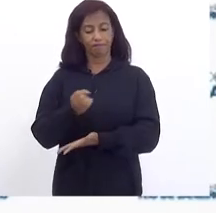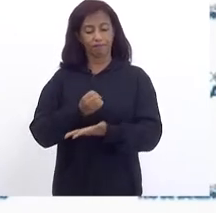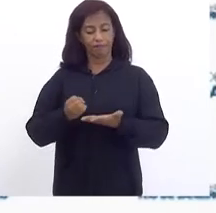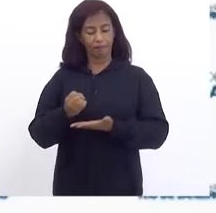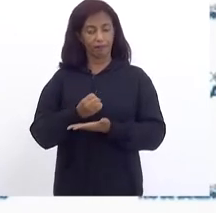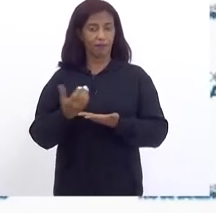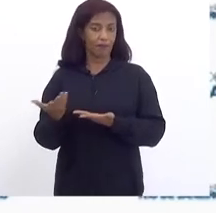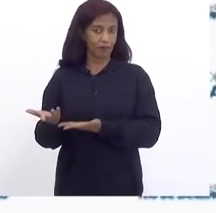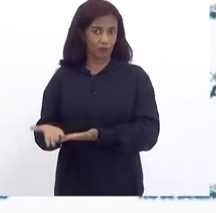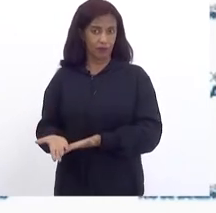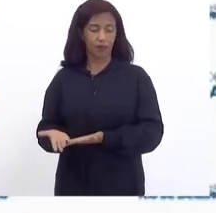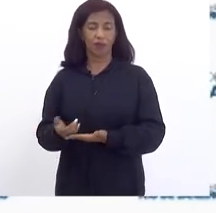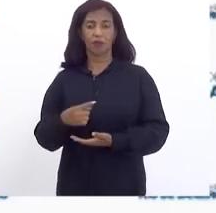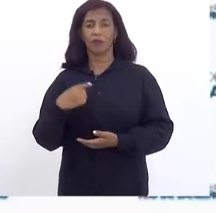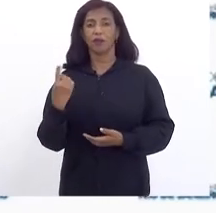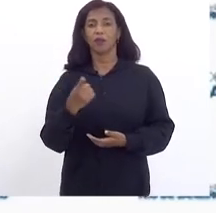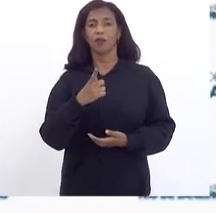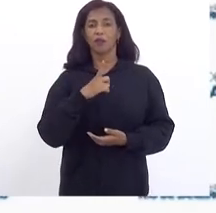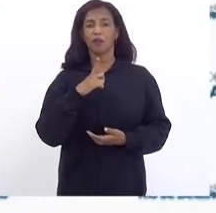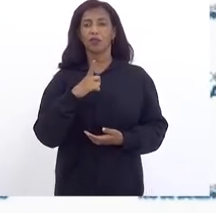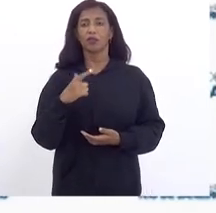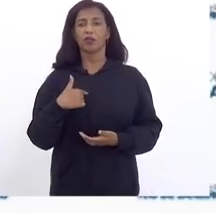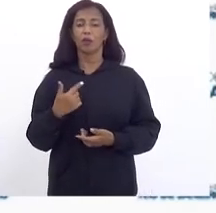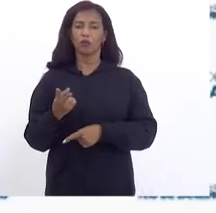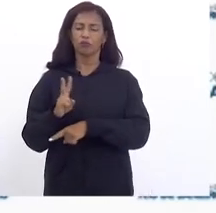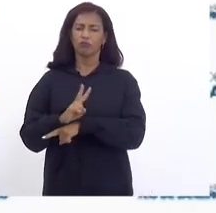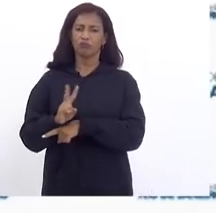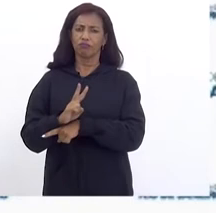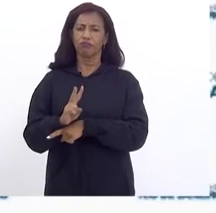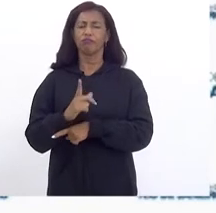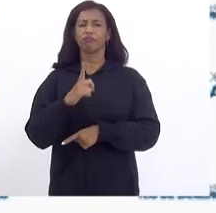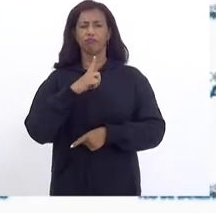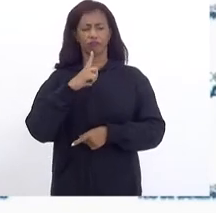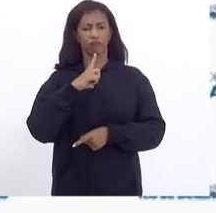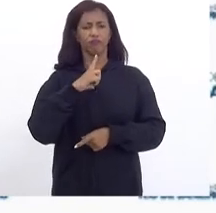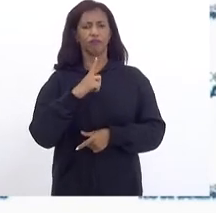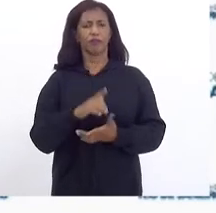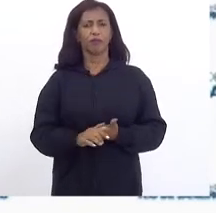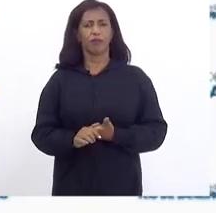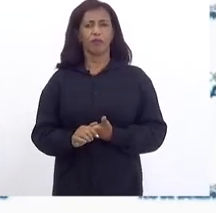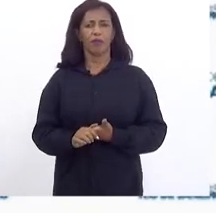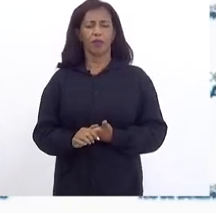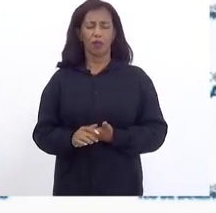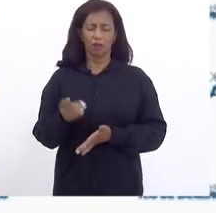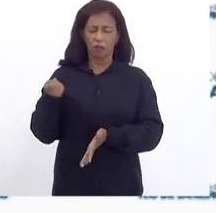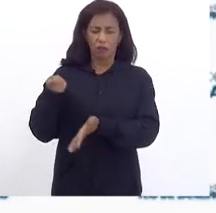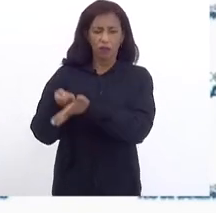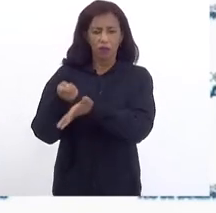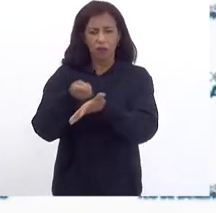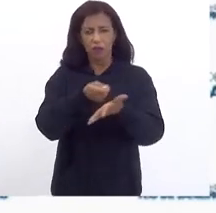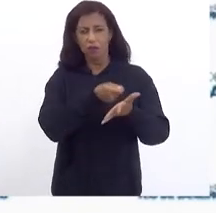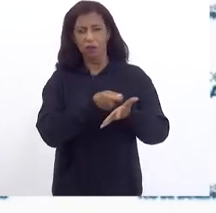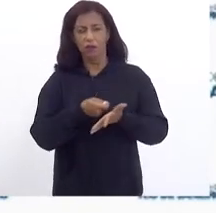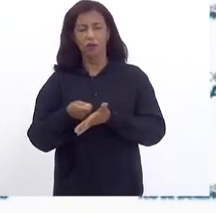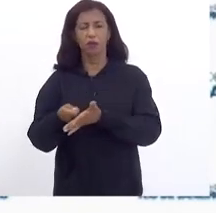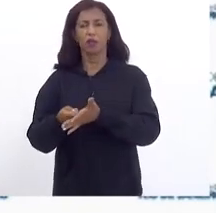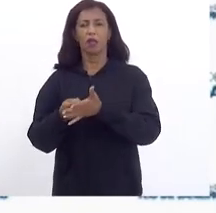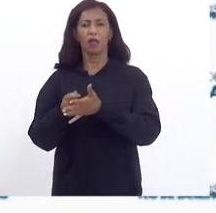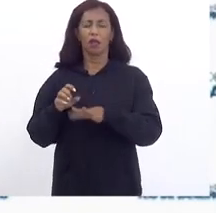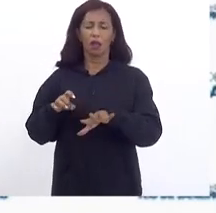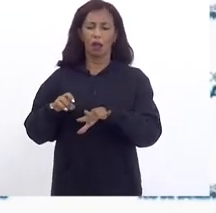refit É isso Nós temos Obviamente Fiscalizados Fiscalizados Intensamente